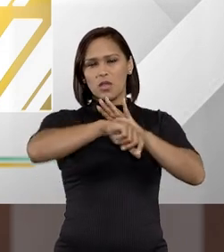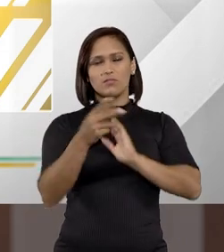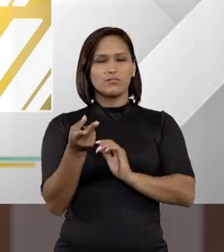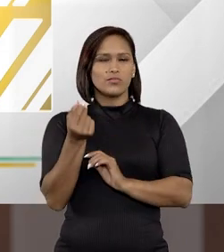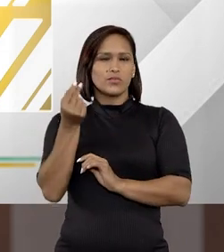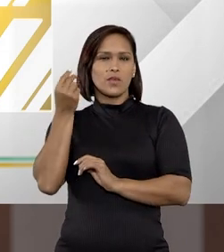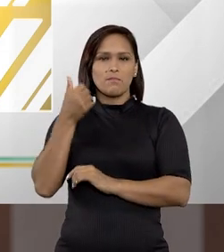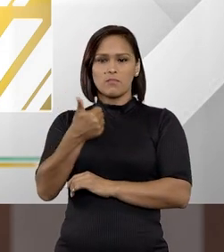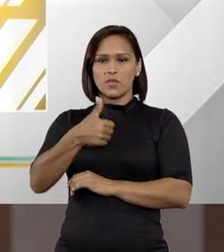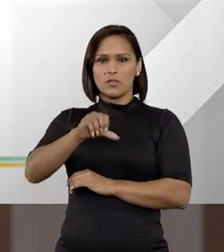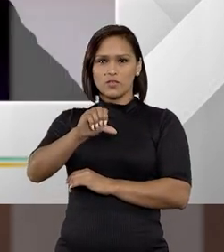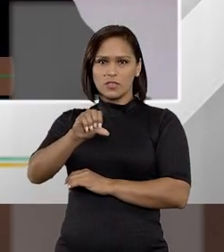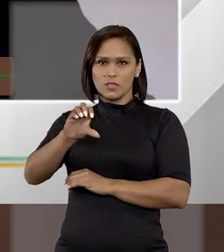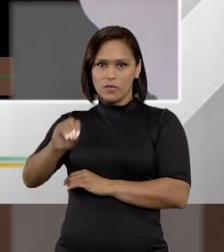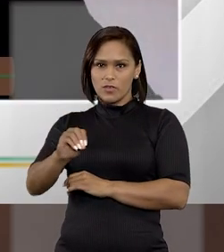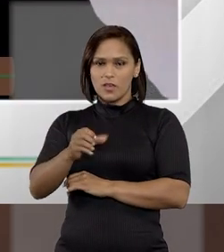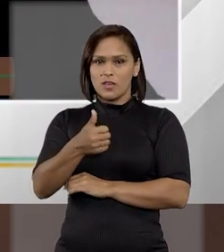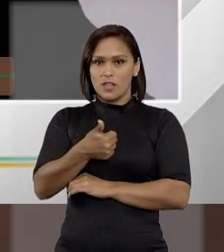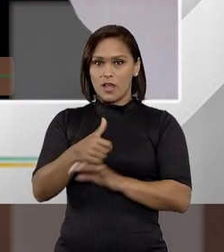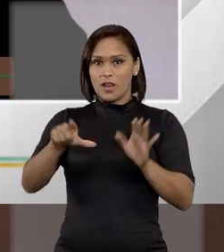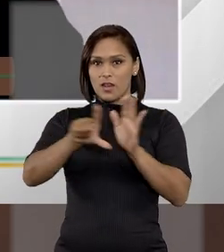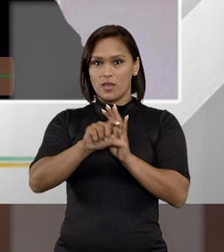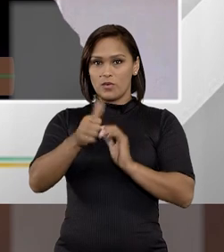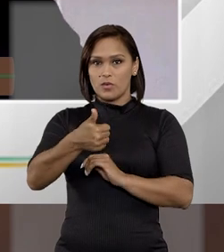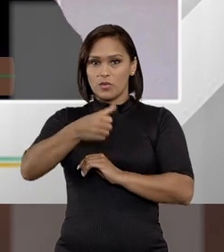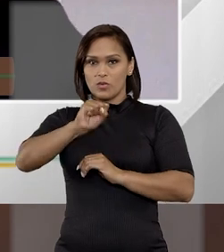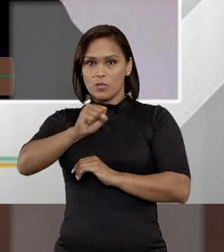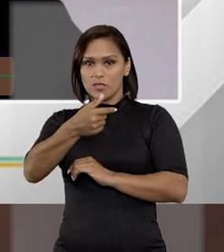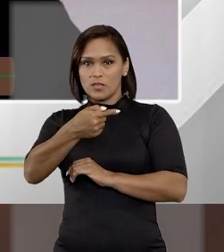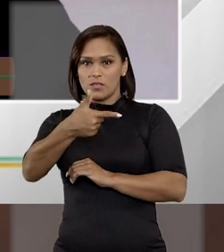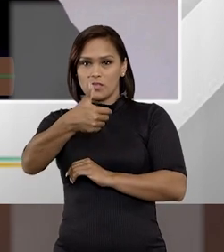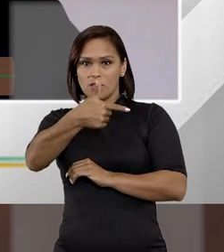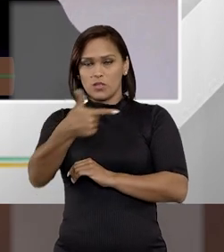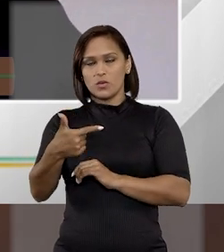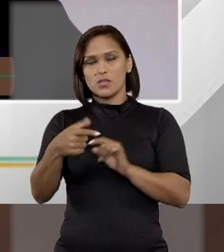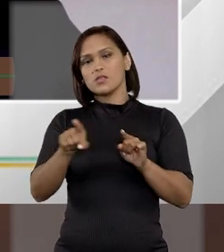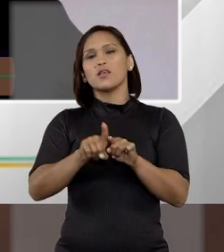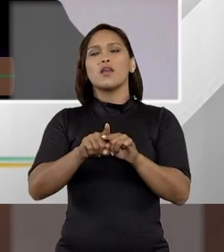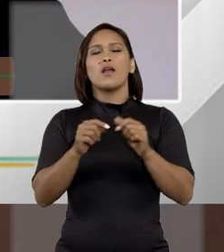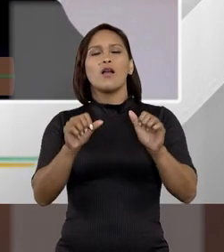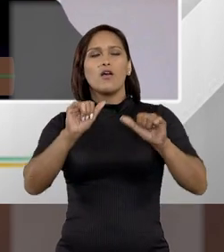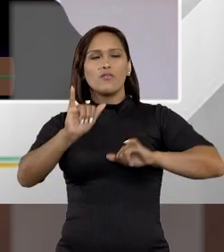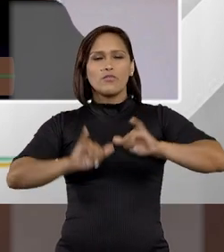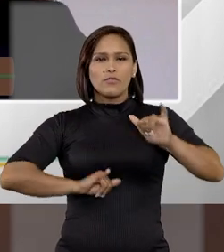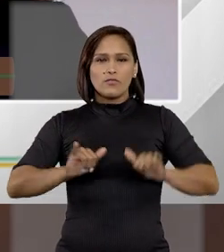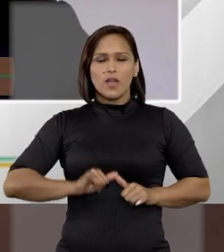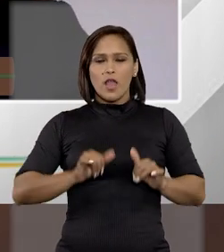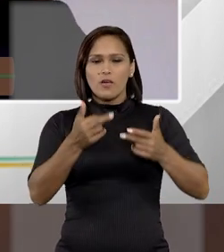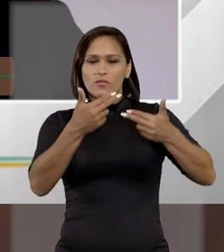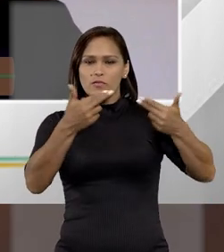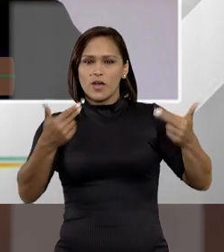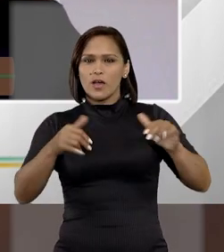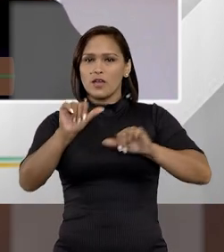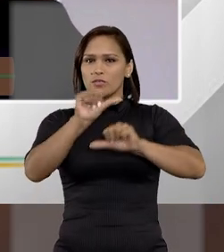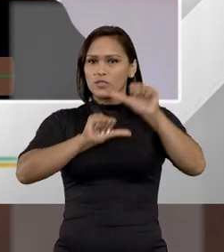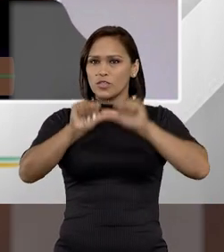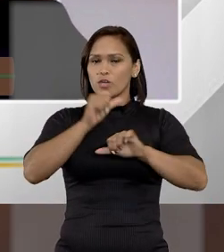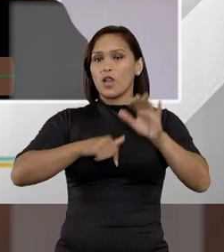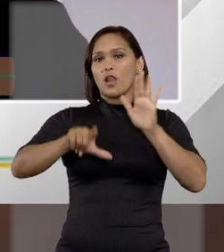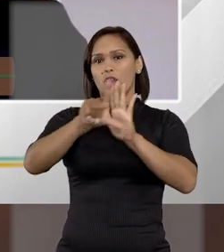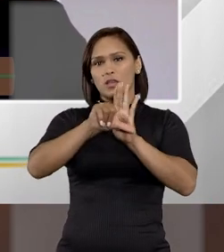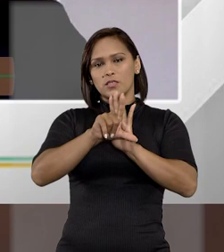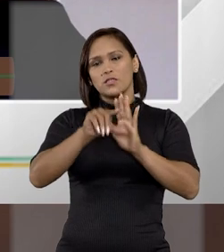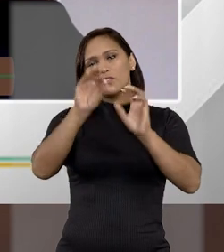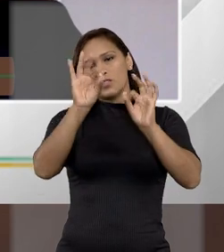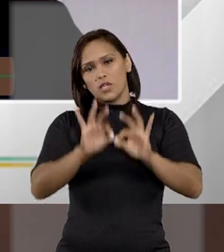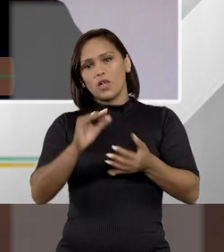bastante antiga, né, de 1990, a lei 8072 e 90, mas ela vem sofrendo muitas alterações legislativas.